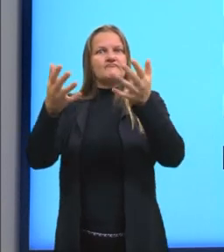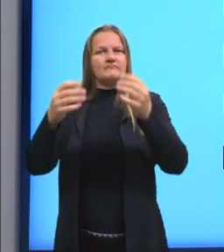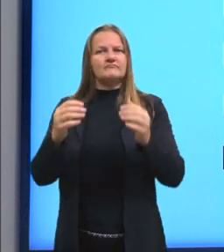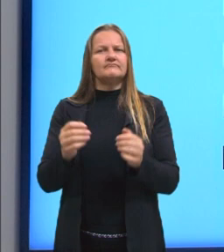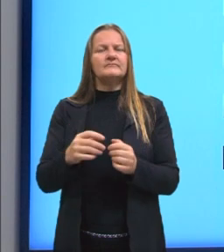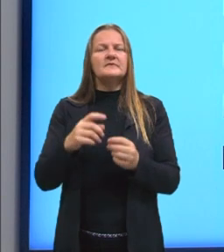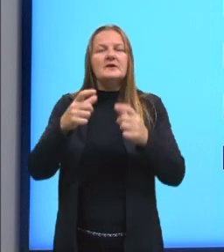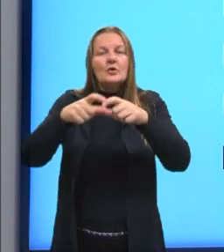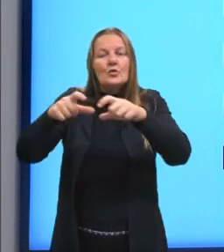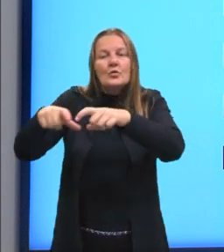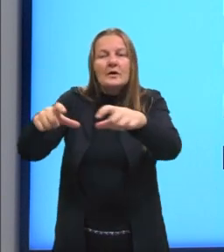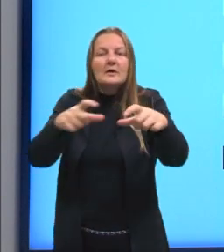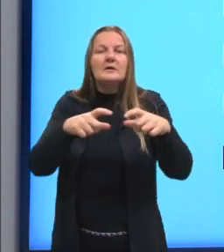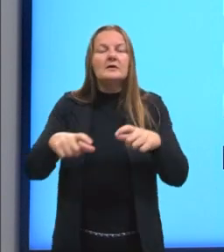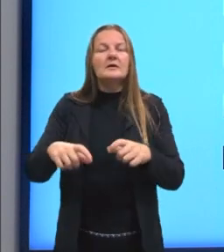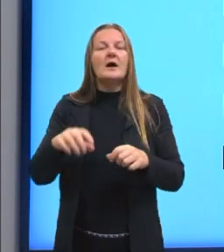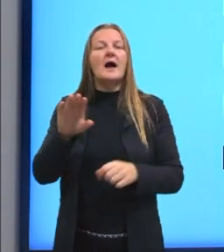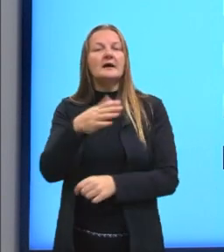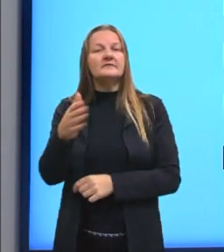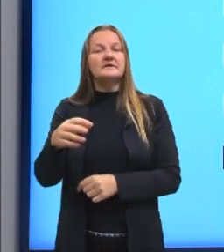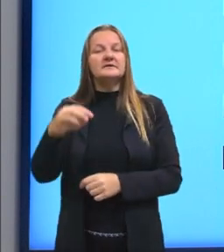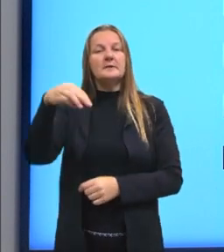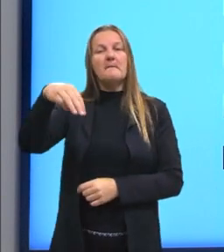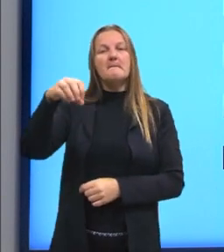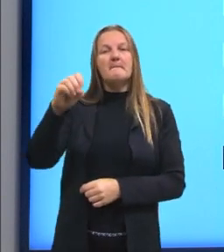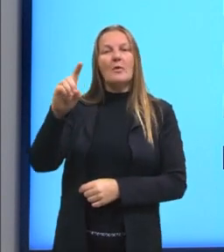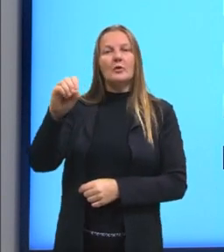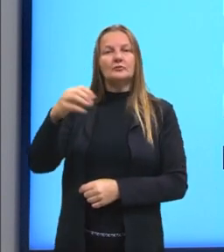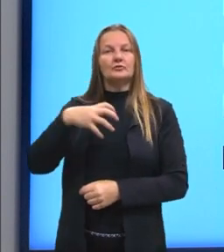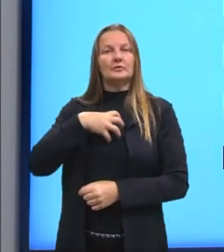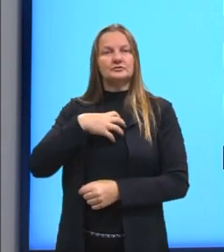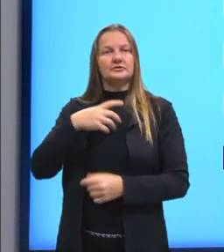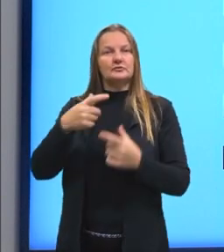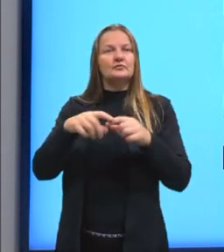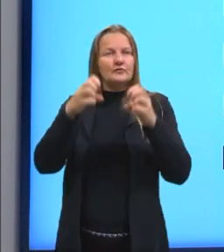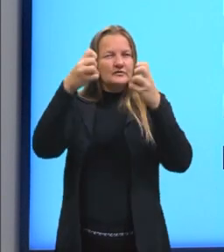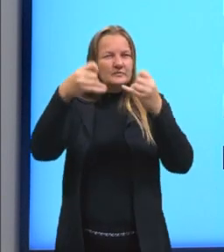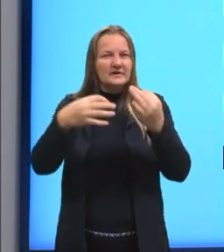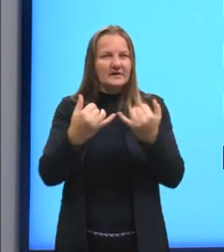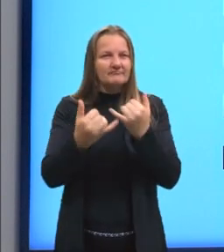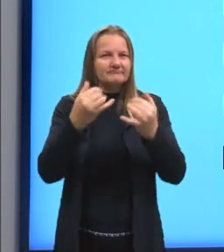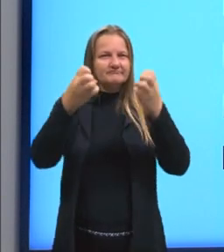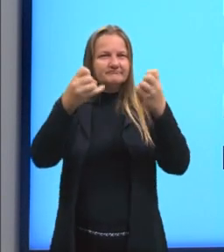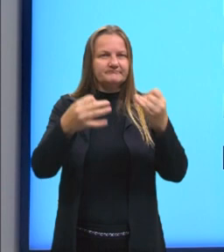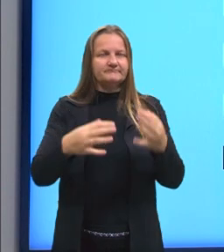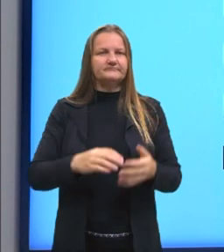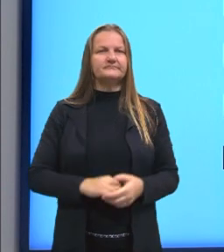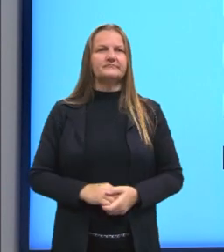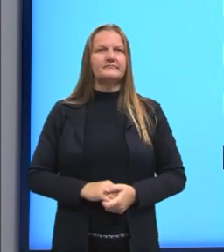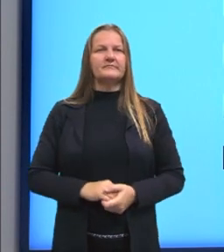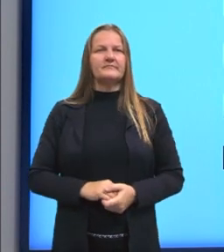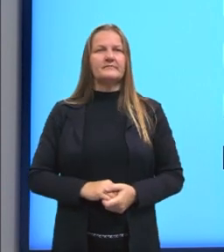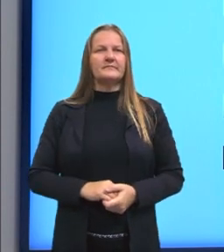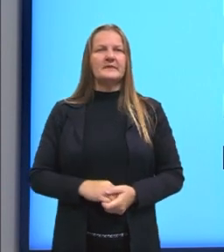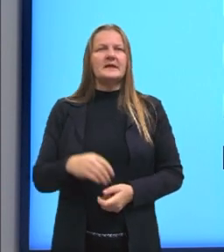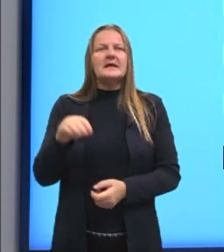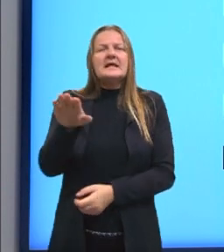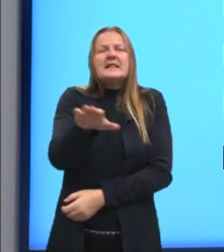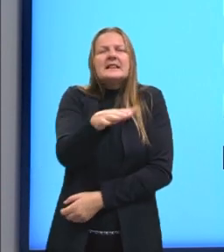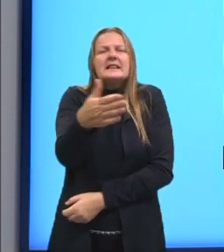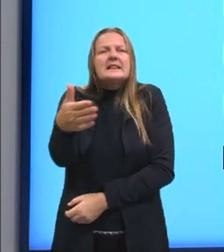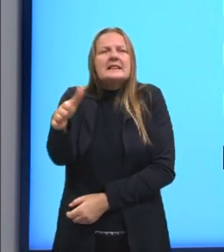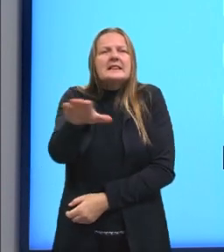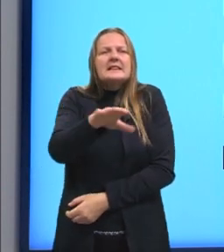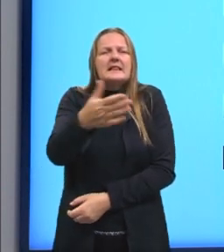de lugar ou de modo. Então, olhem ali. Vou ler um exemplo para vocês ali. Talvez eu